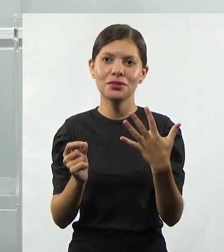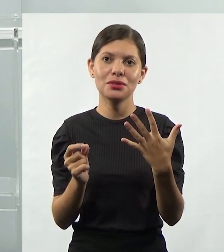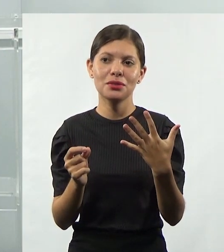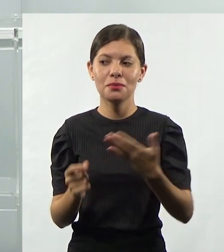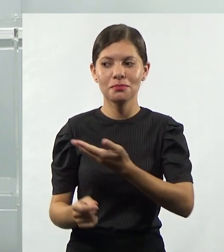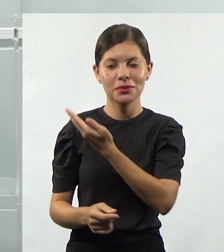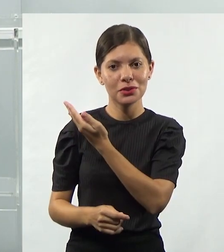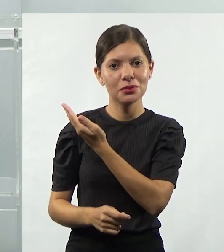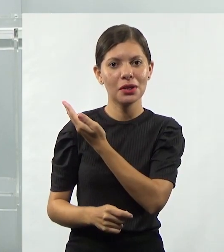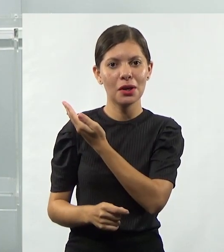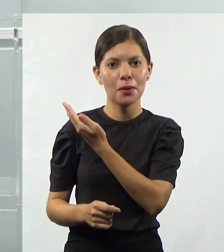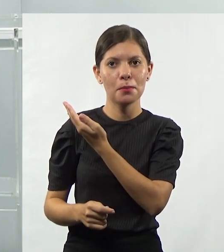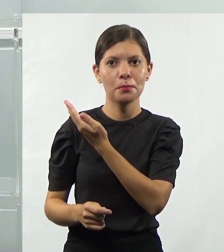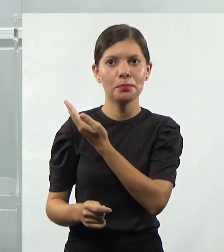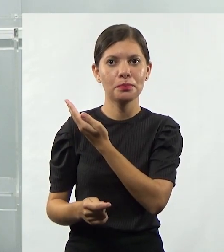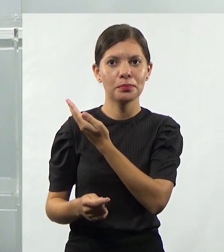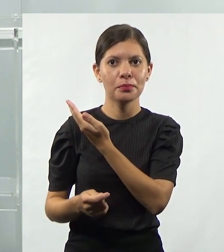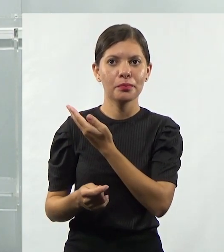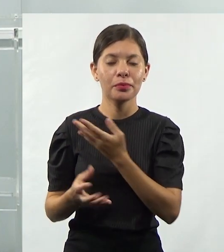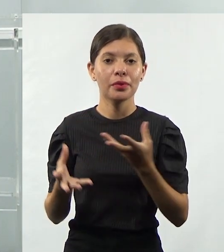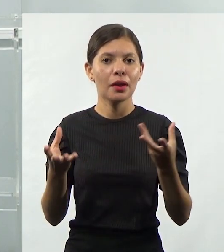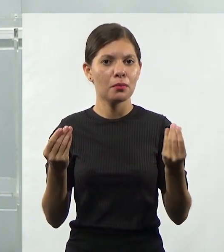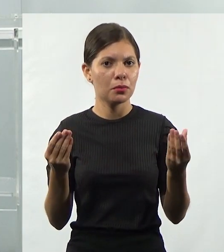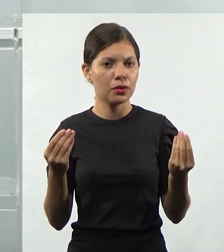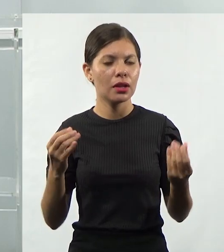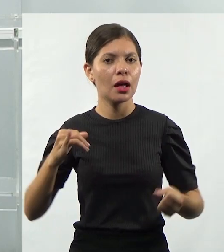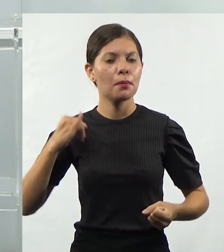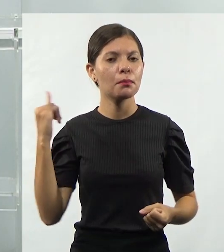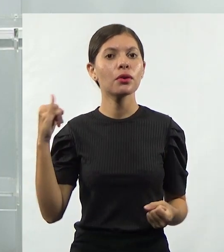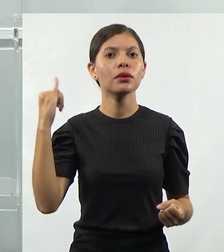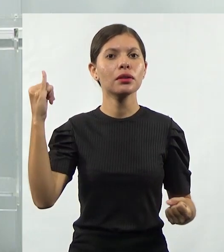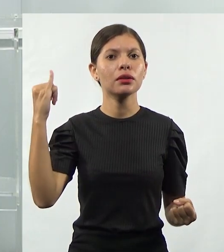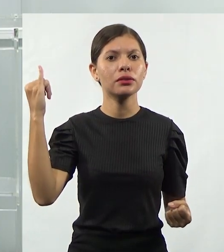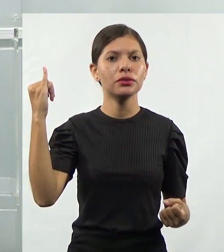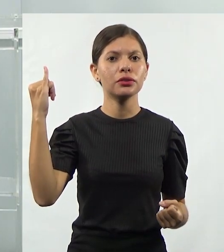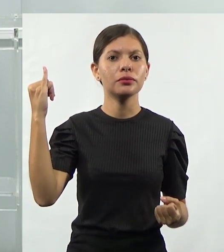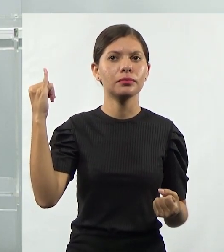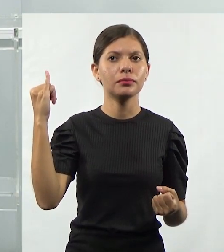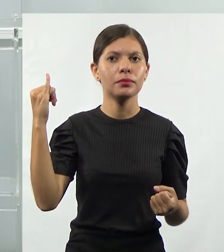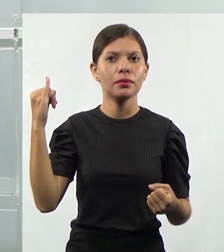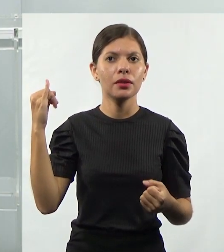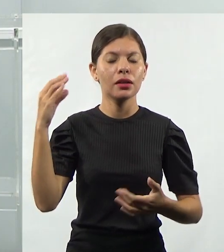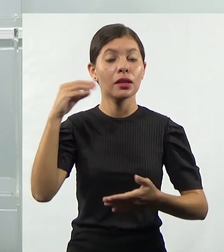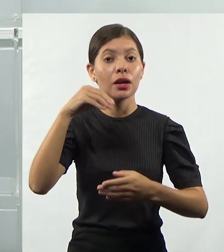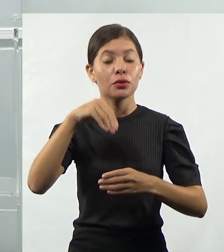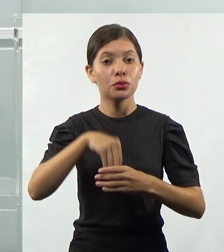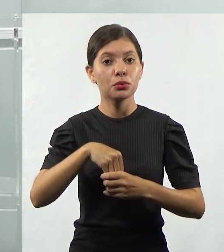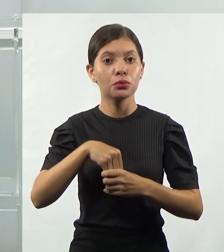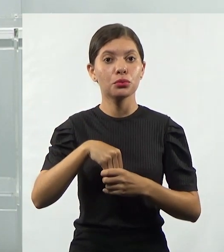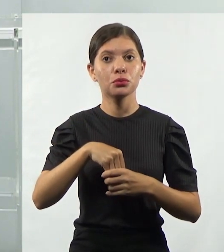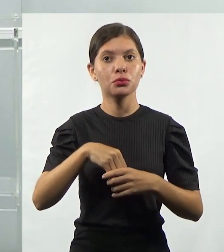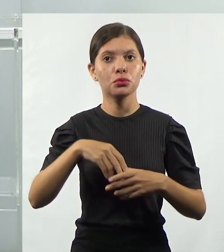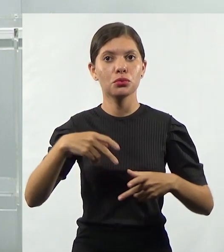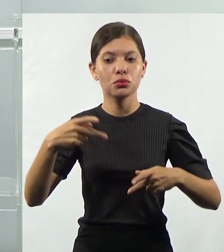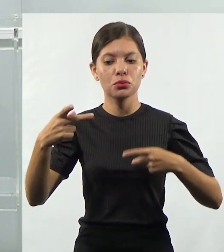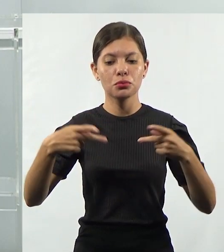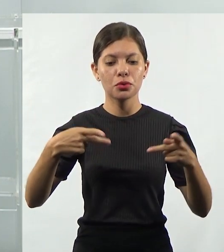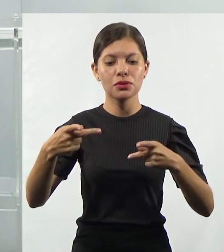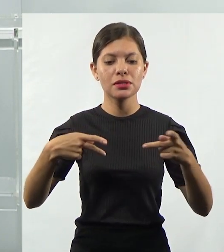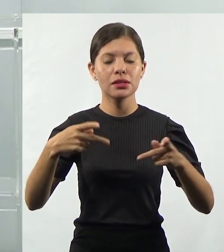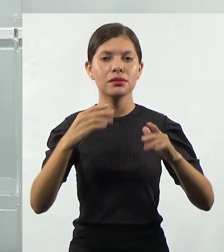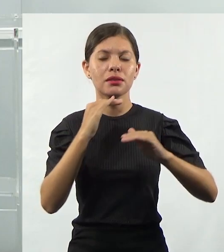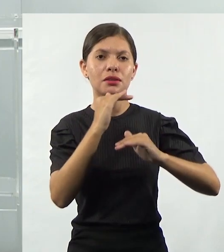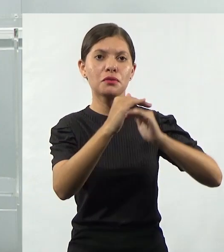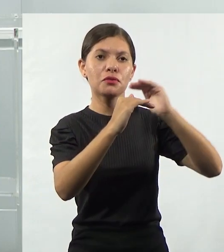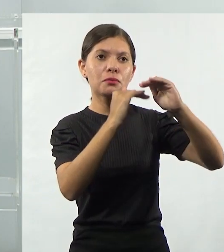processos, eles são muito pertinentes, e fazem parte desse